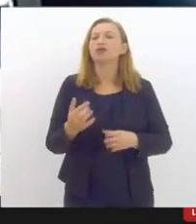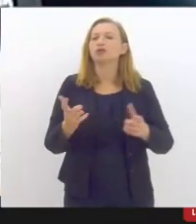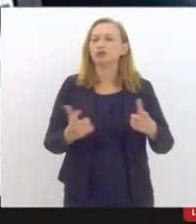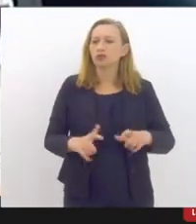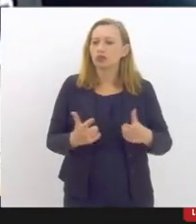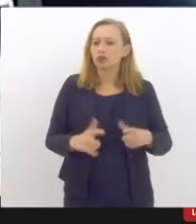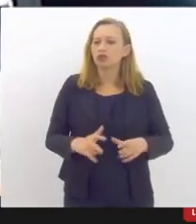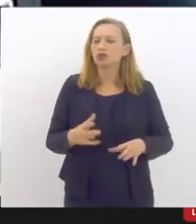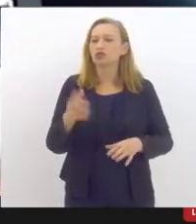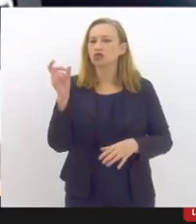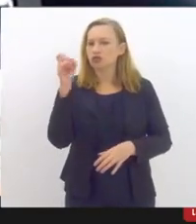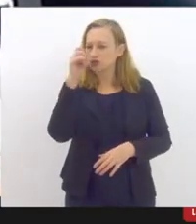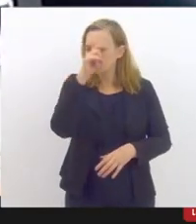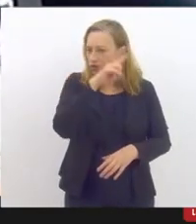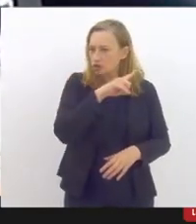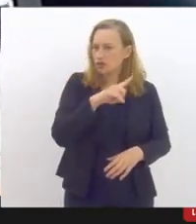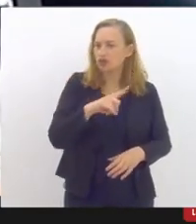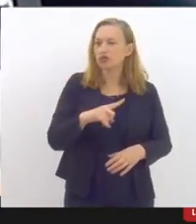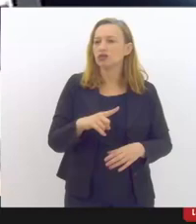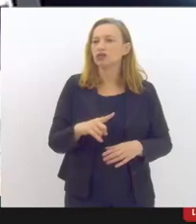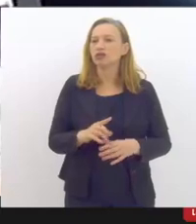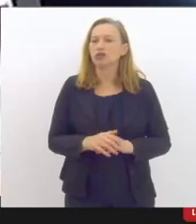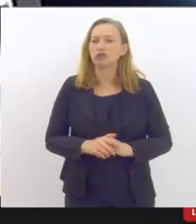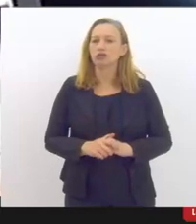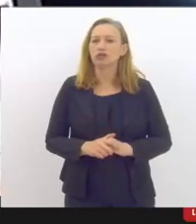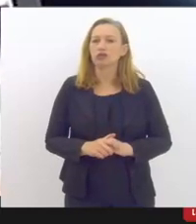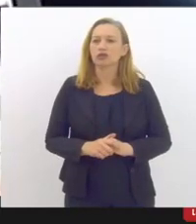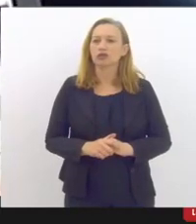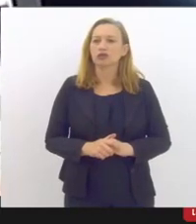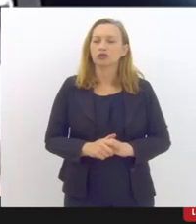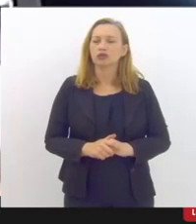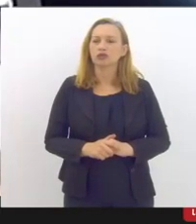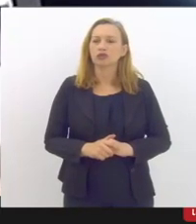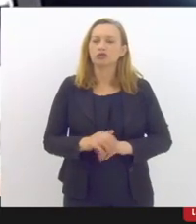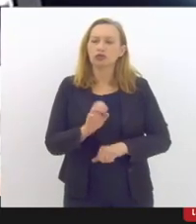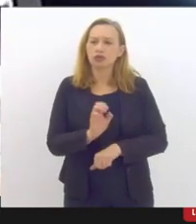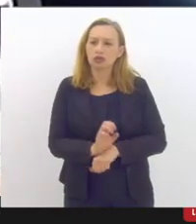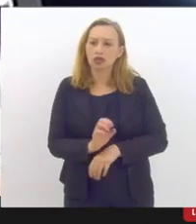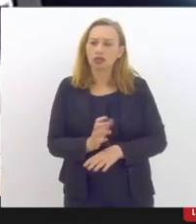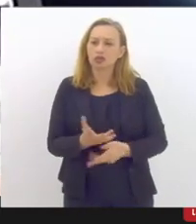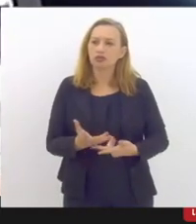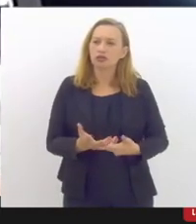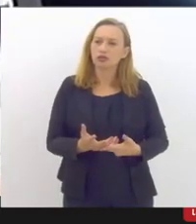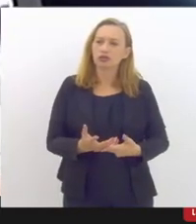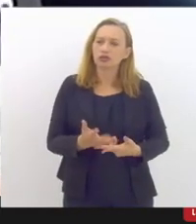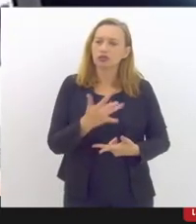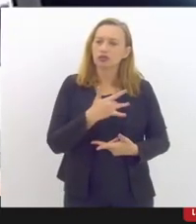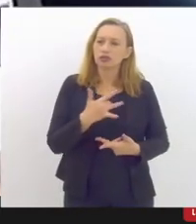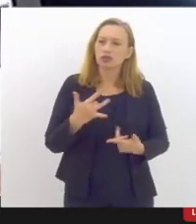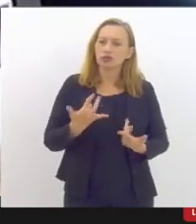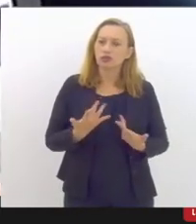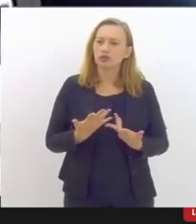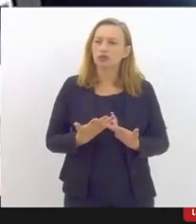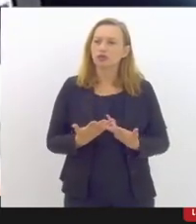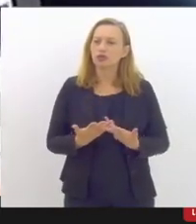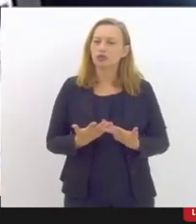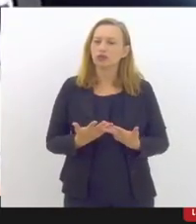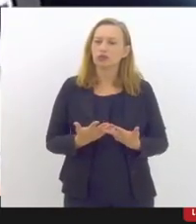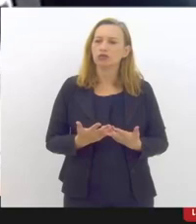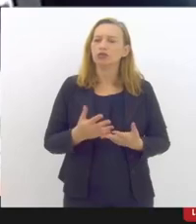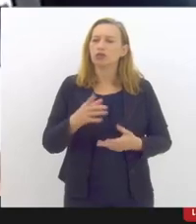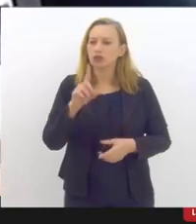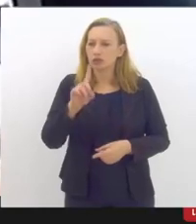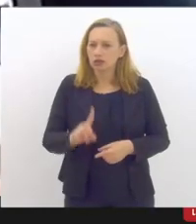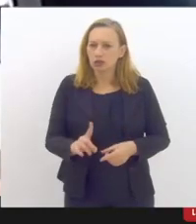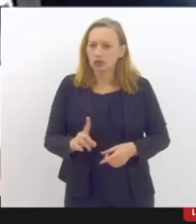difícil e que promove a construção do estado de bem-estar social de uma maneira mais equânime e com garantia de